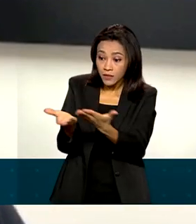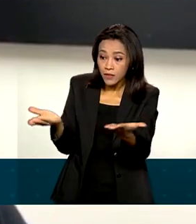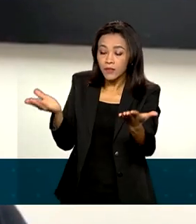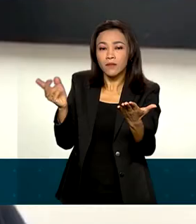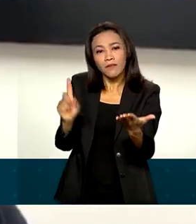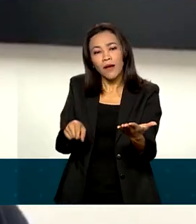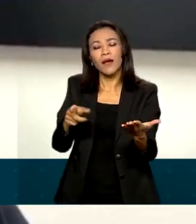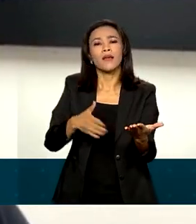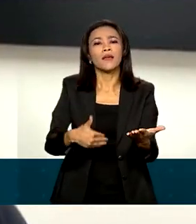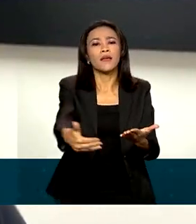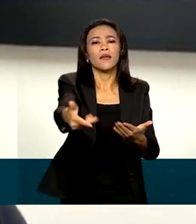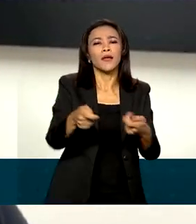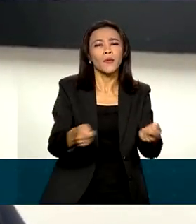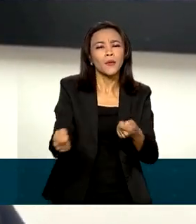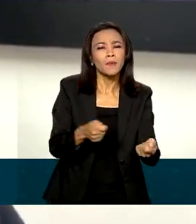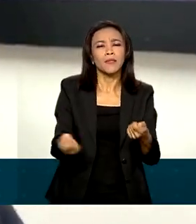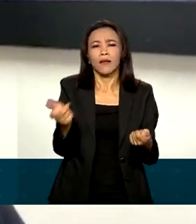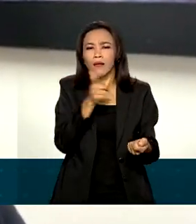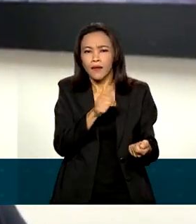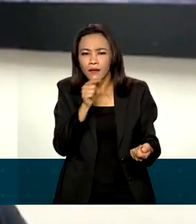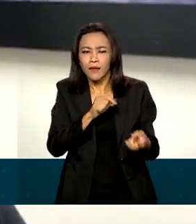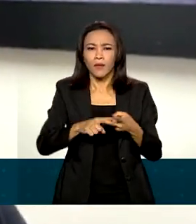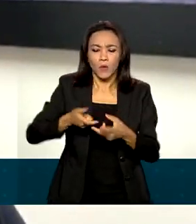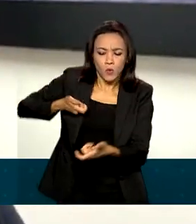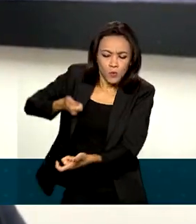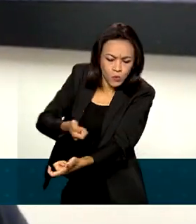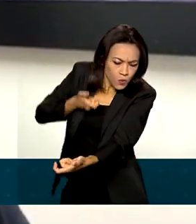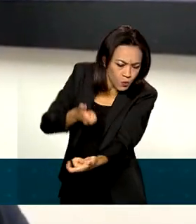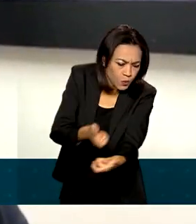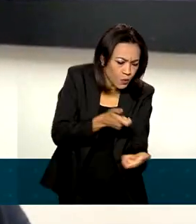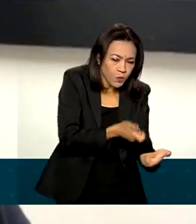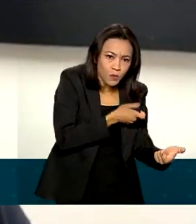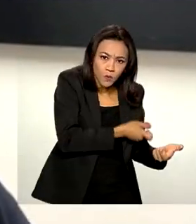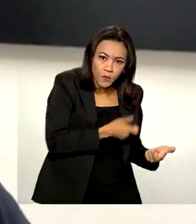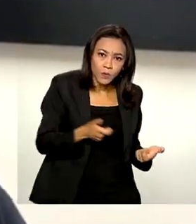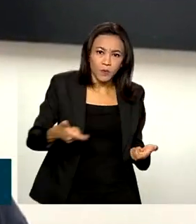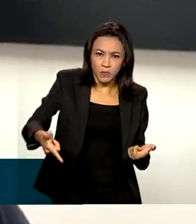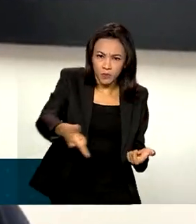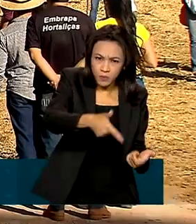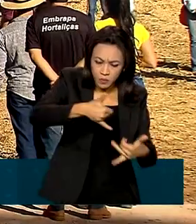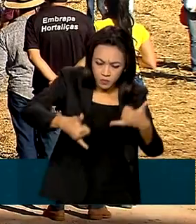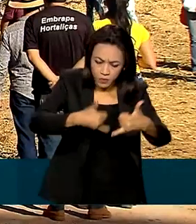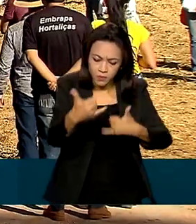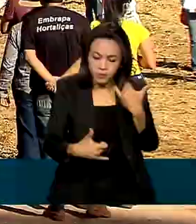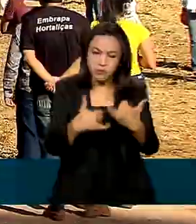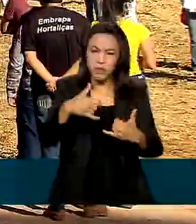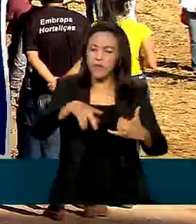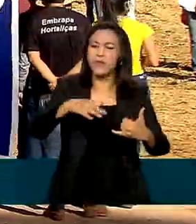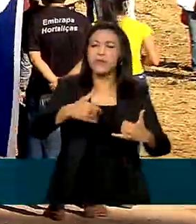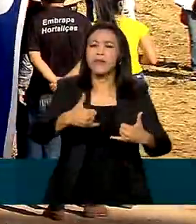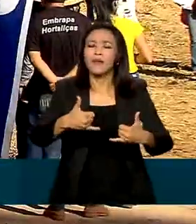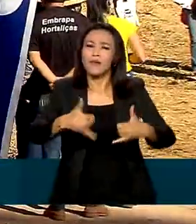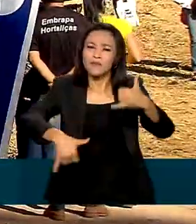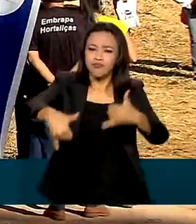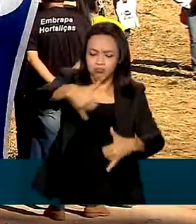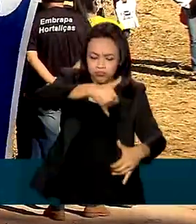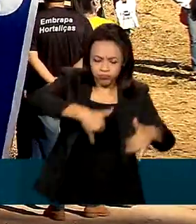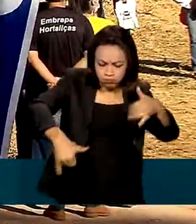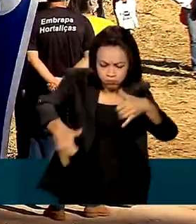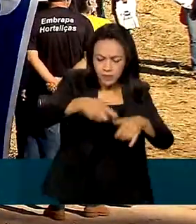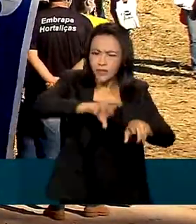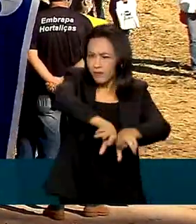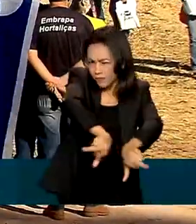que economizará água, defensivos, fertilizantes, energia elétrica, mecanização, etc. Instituições como empresas e